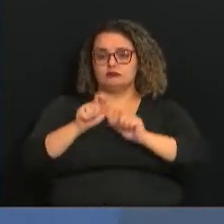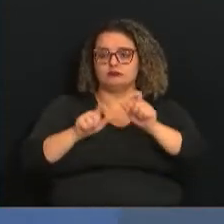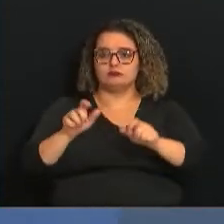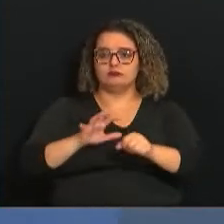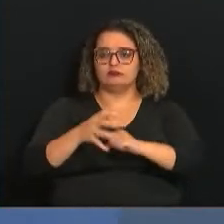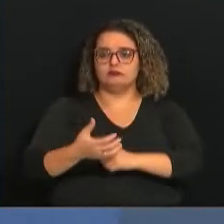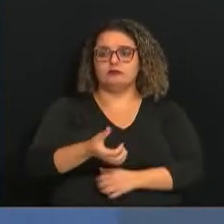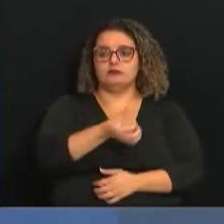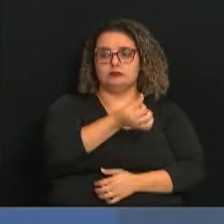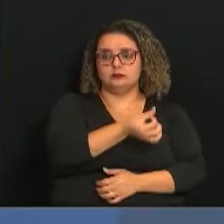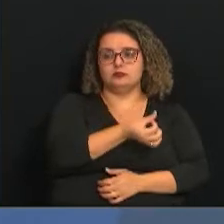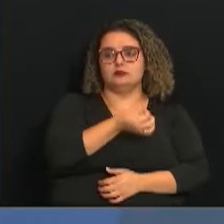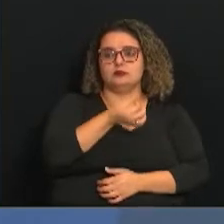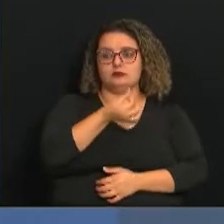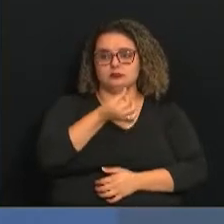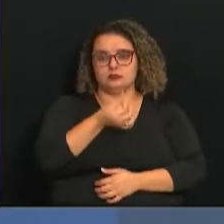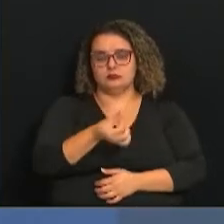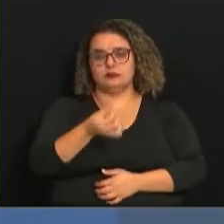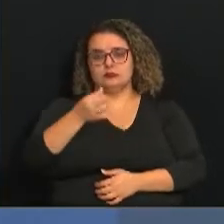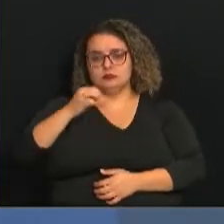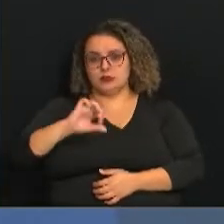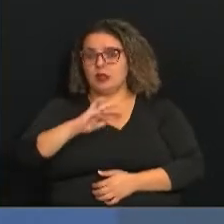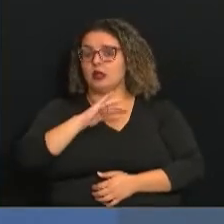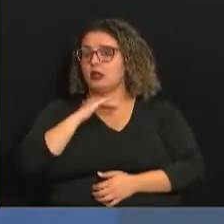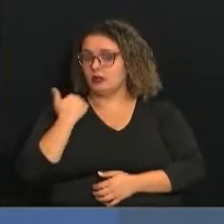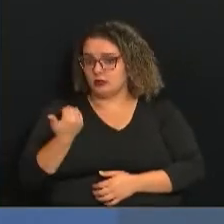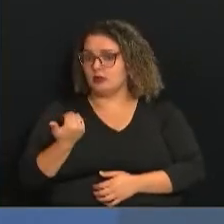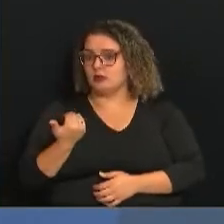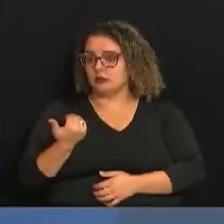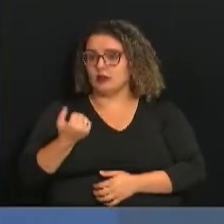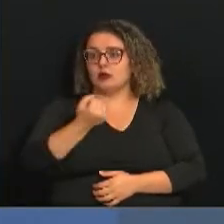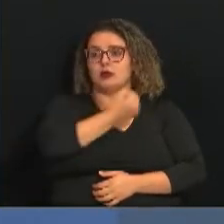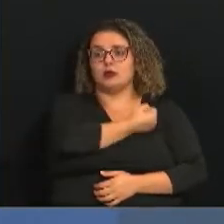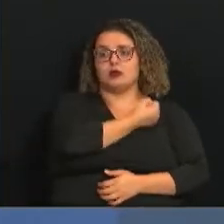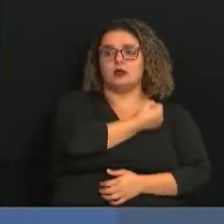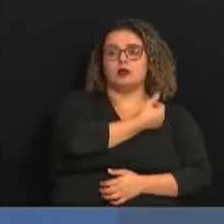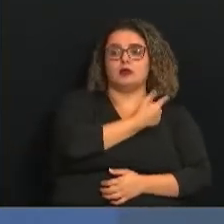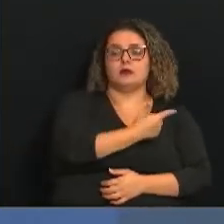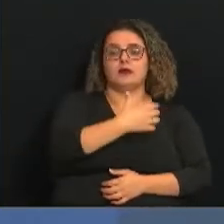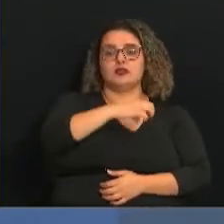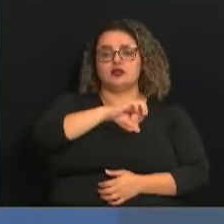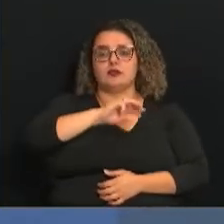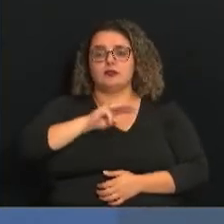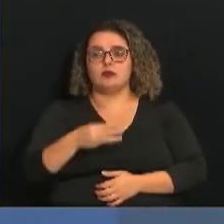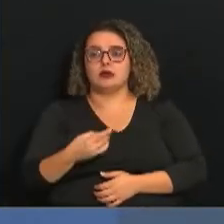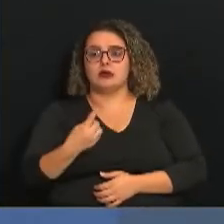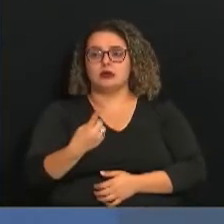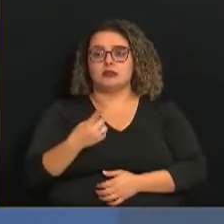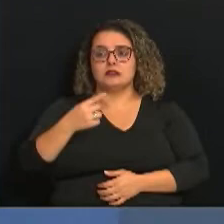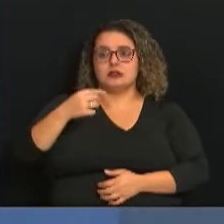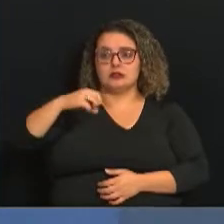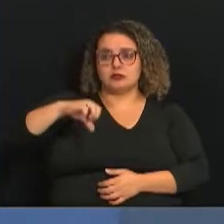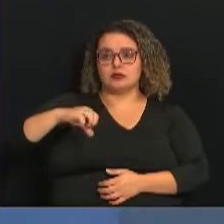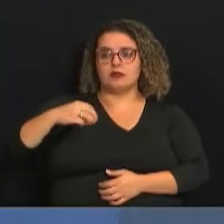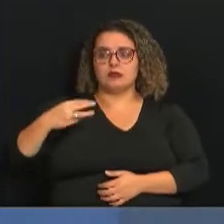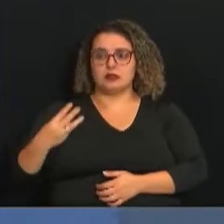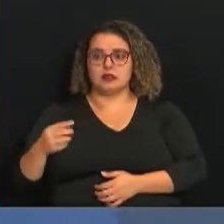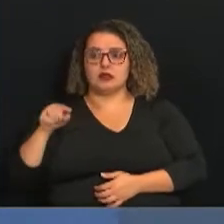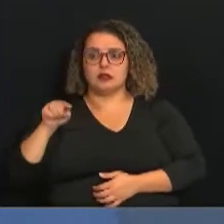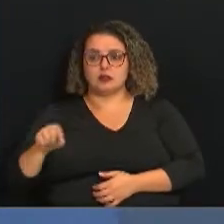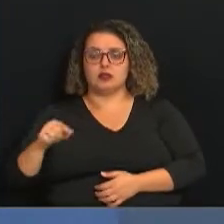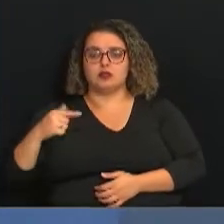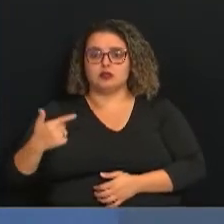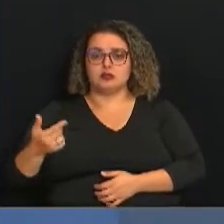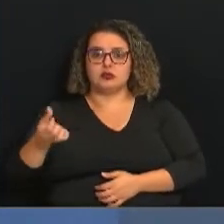669 mortes. Então, os números são 29.193.268